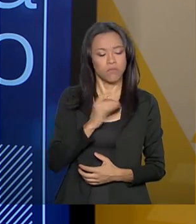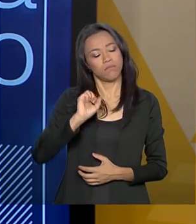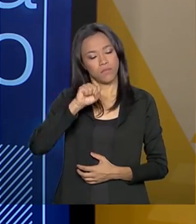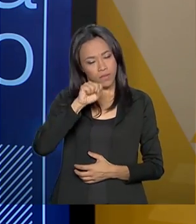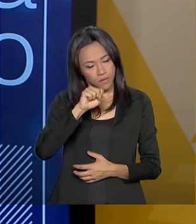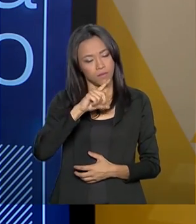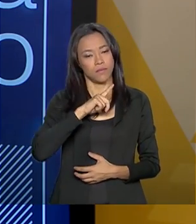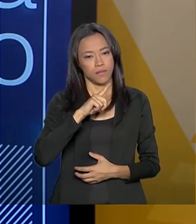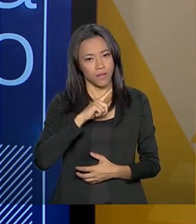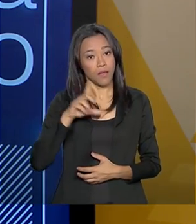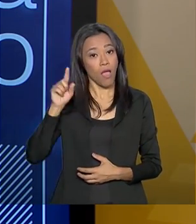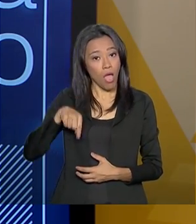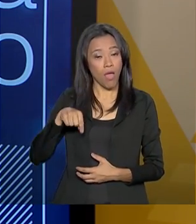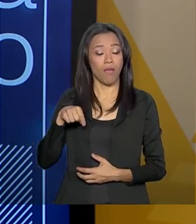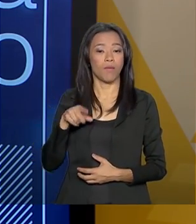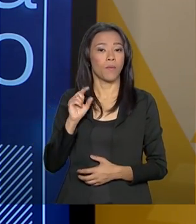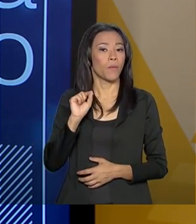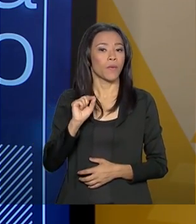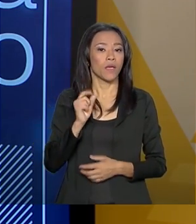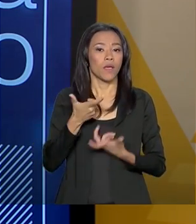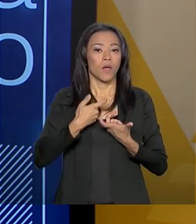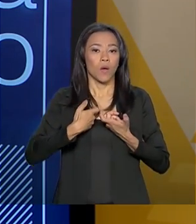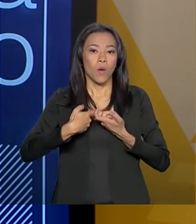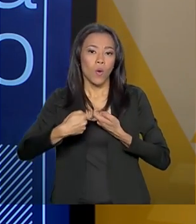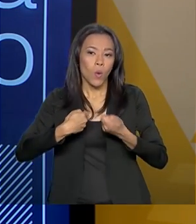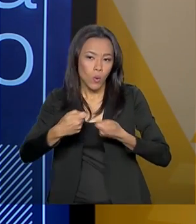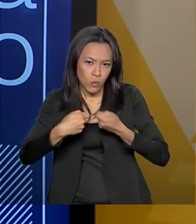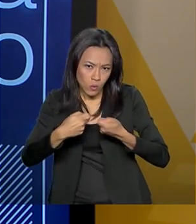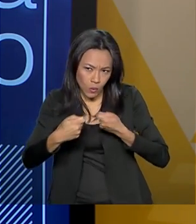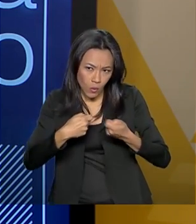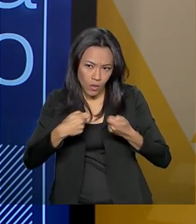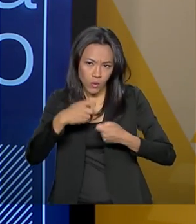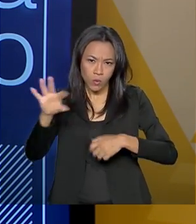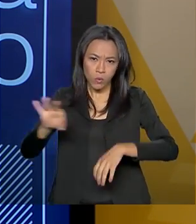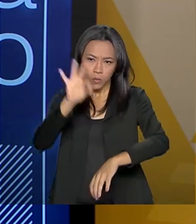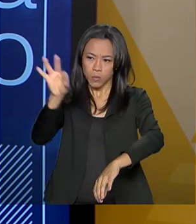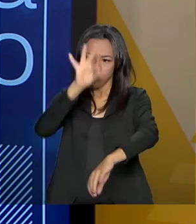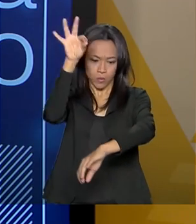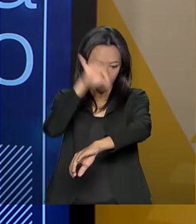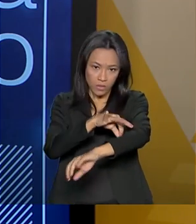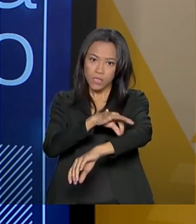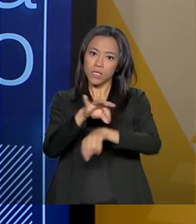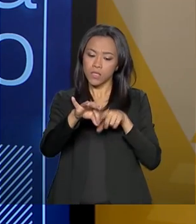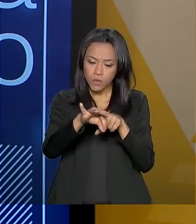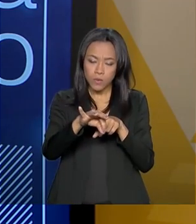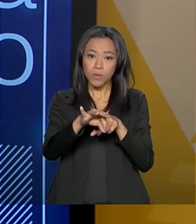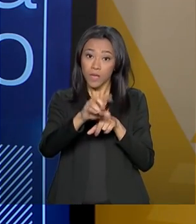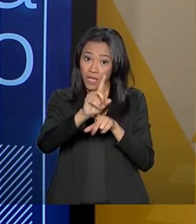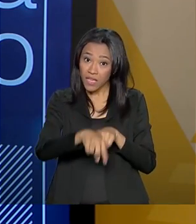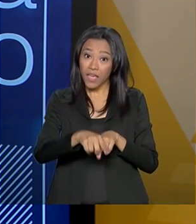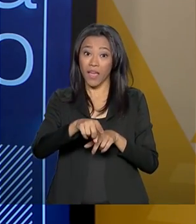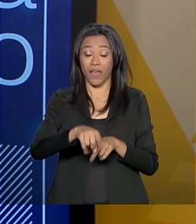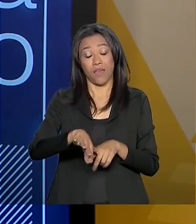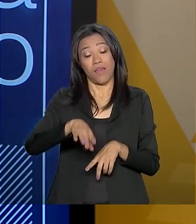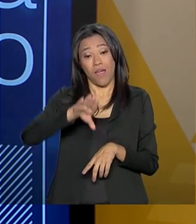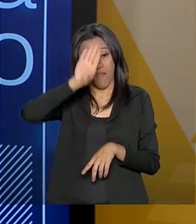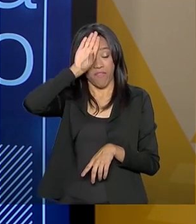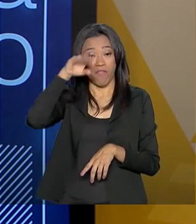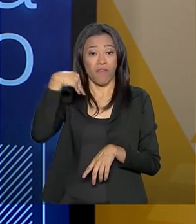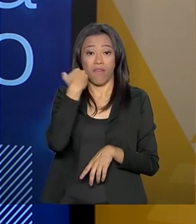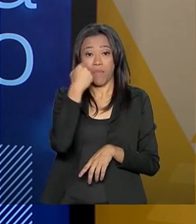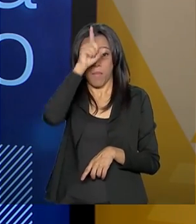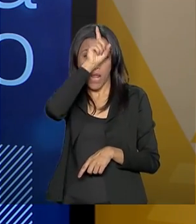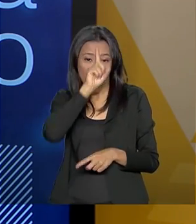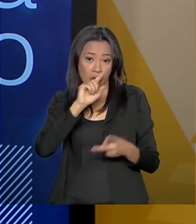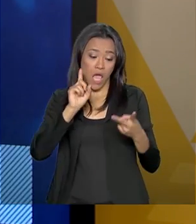O melhor controlador do mosquito Aedes aegypti, que transmite febre amarela, tigungunha, zika,